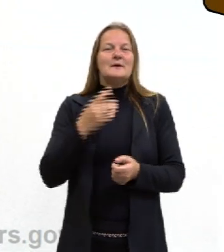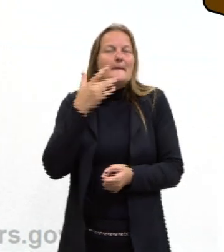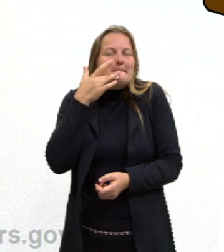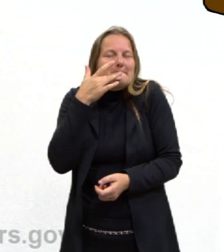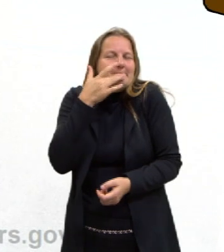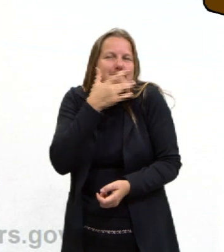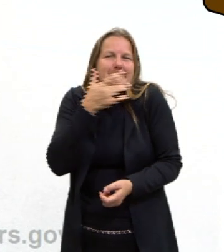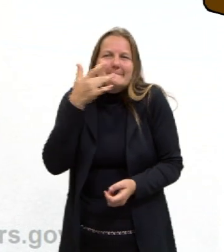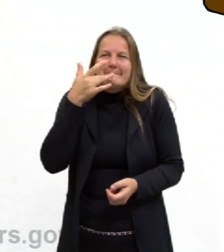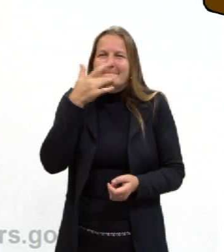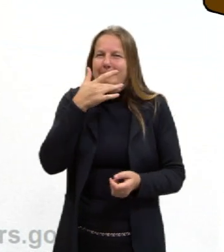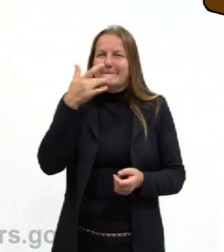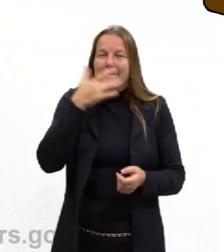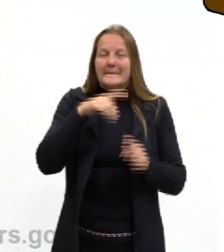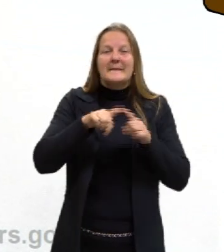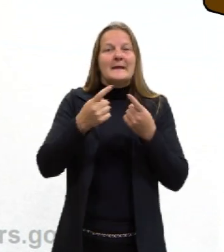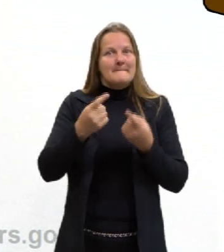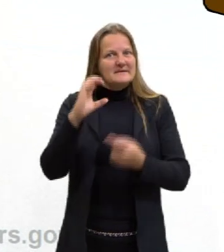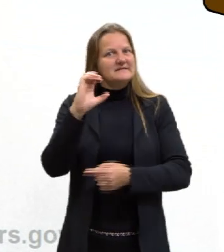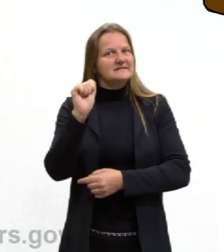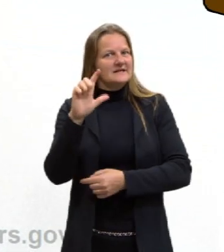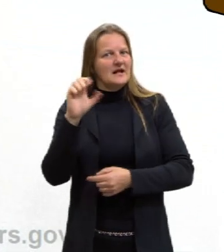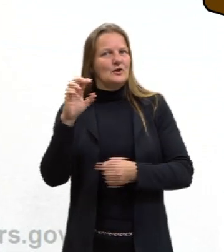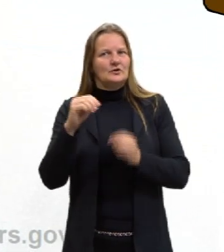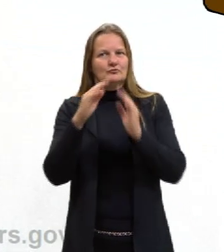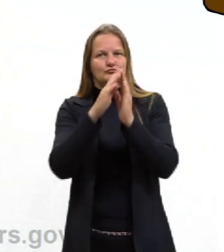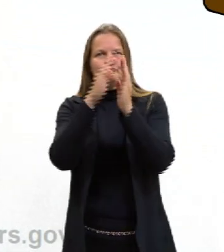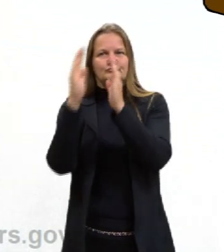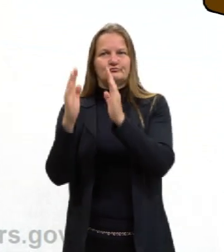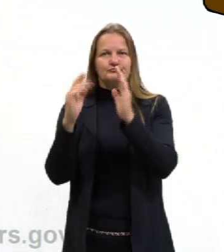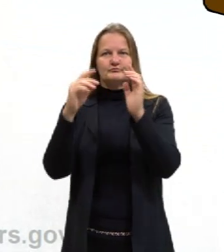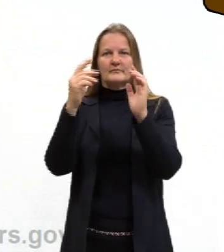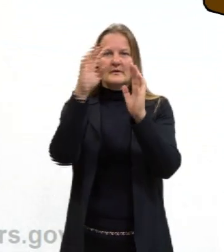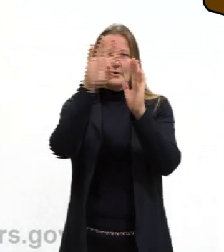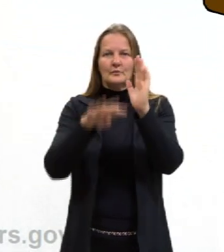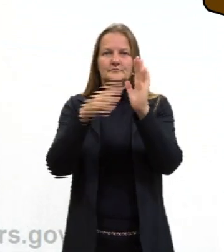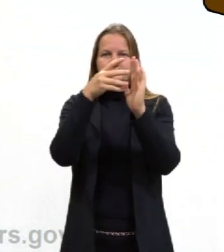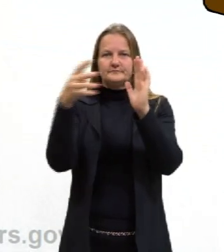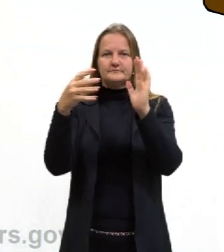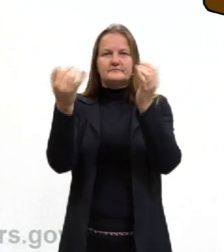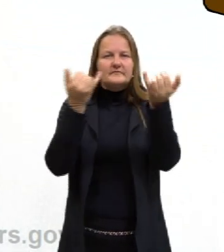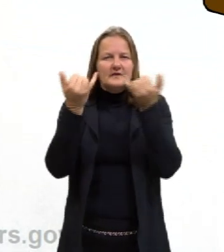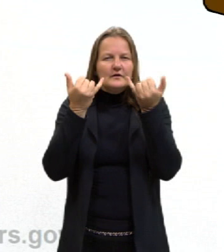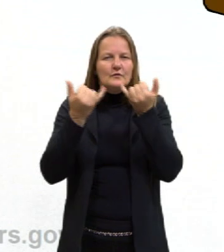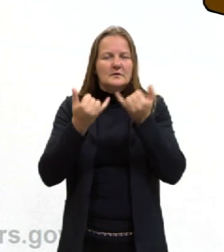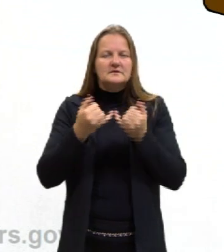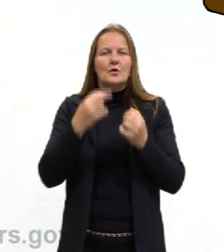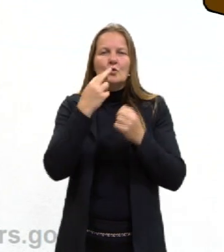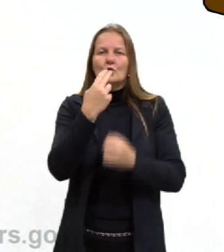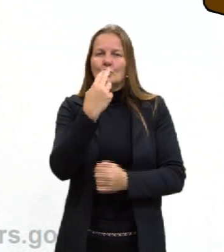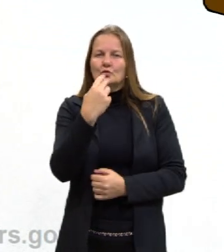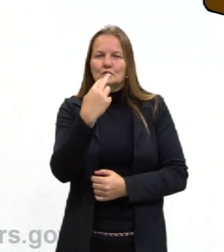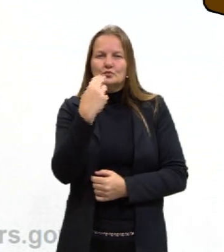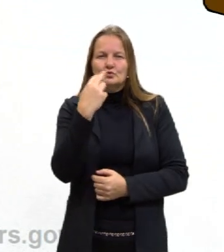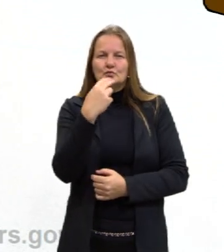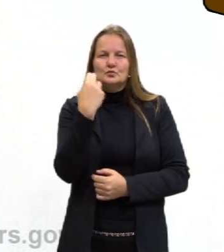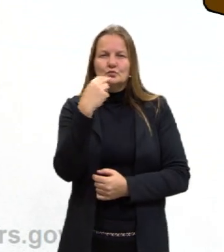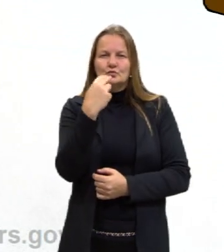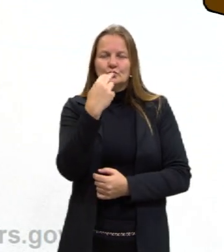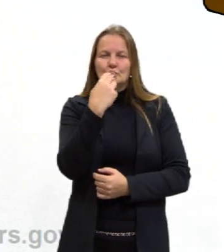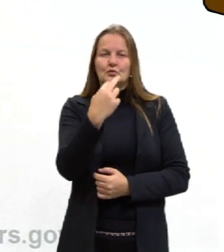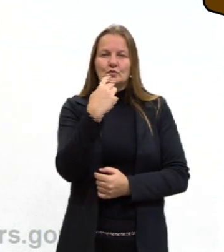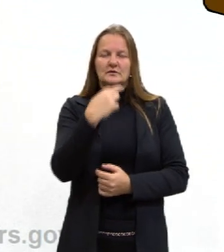gostoso, ele tem o quê? As calorias. Aqui do lado a gente tem a informação nutricional de um chocolate, uma porção de